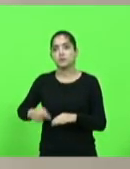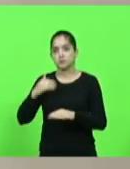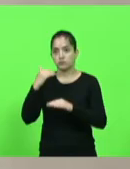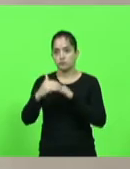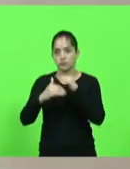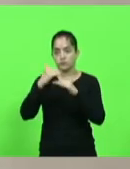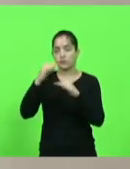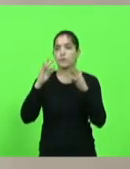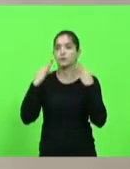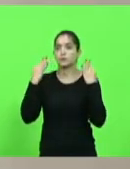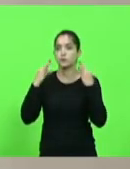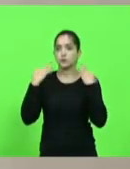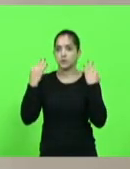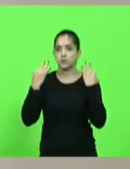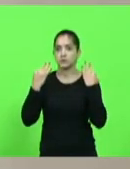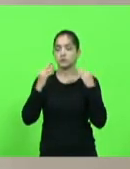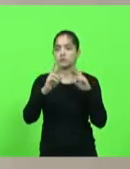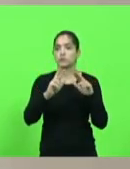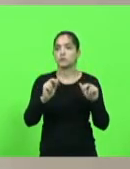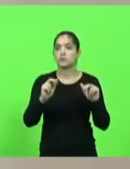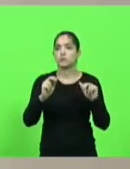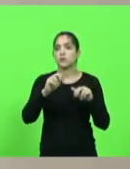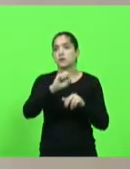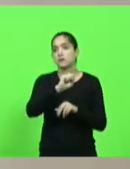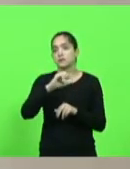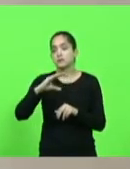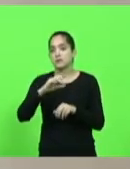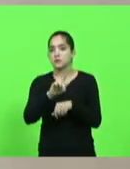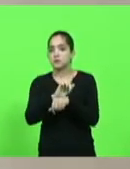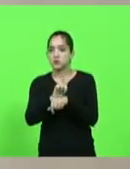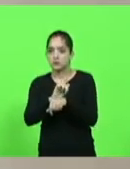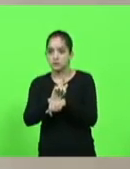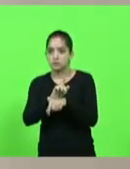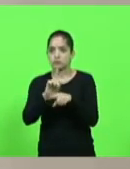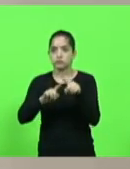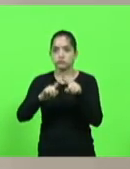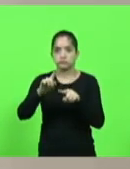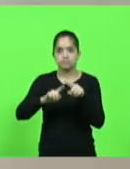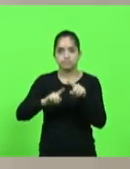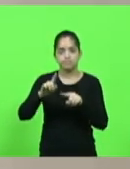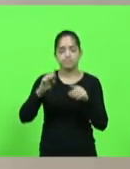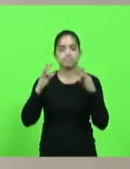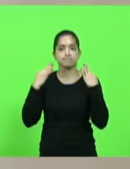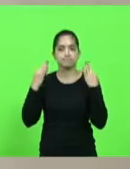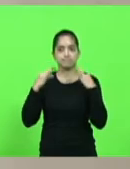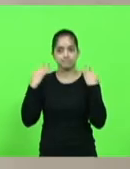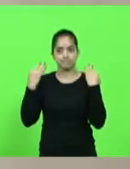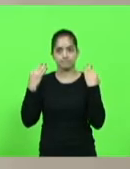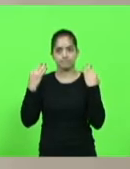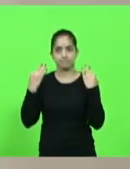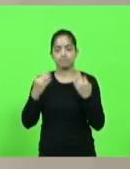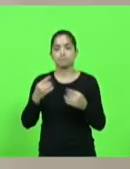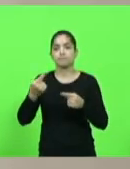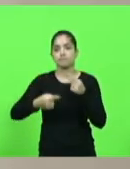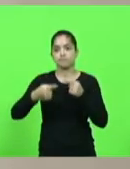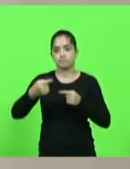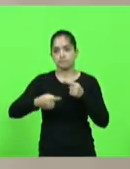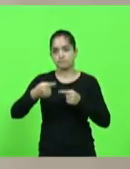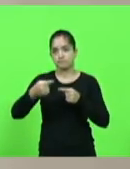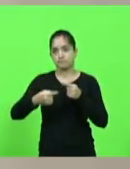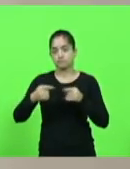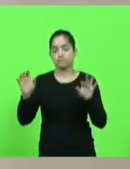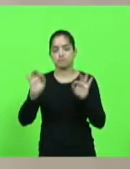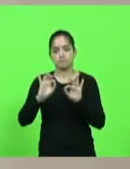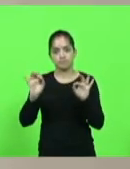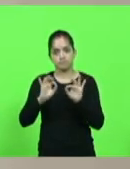do Turismo de Santa Catarina, informações acerca da gestão do equipamento turístico. Em discussão. Não